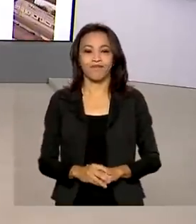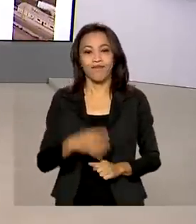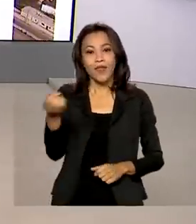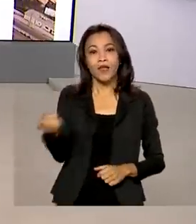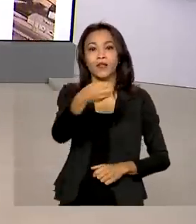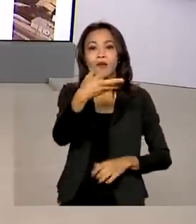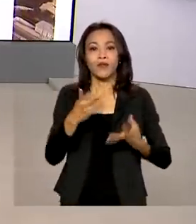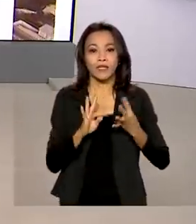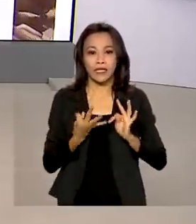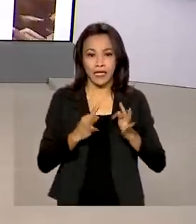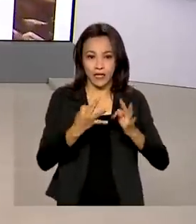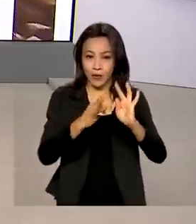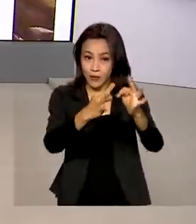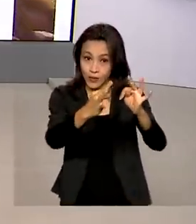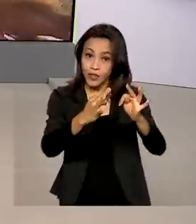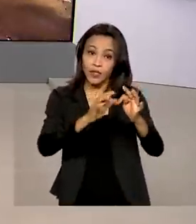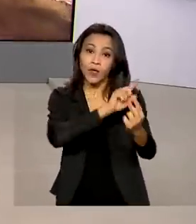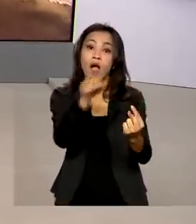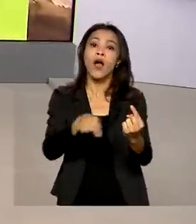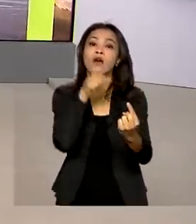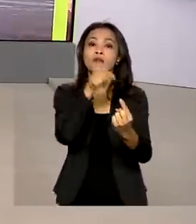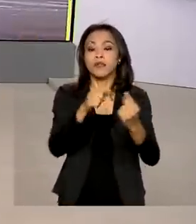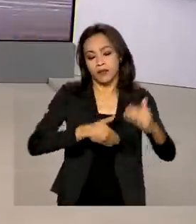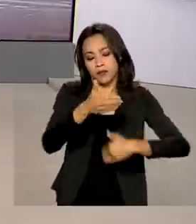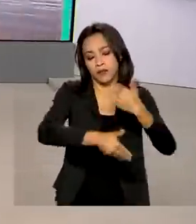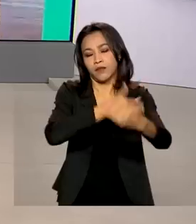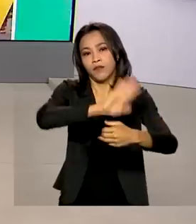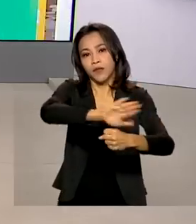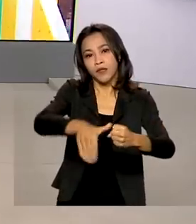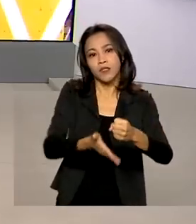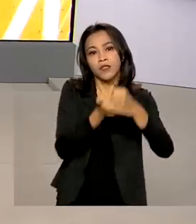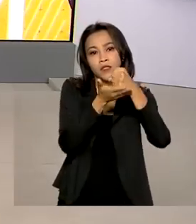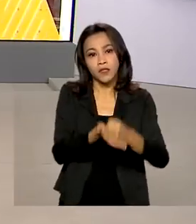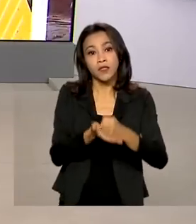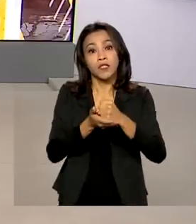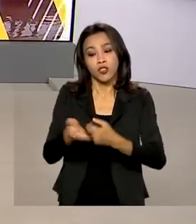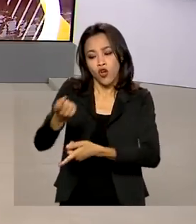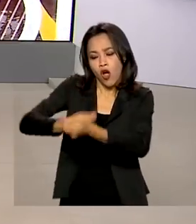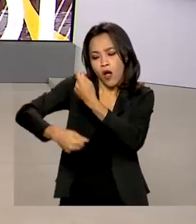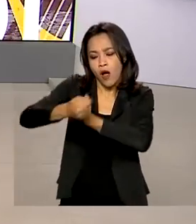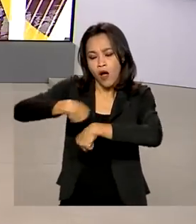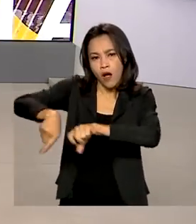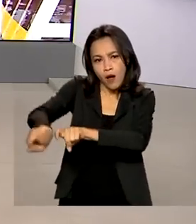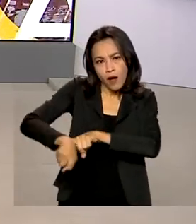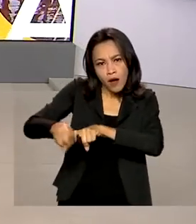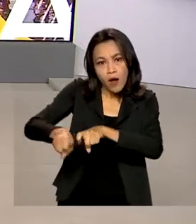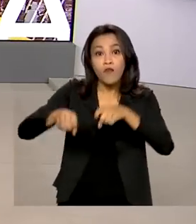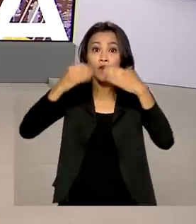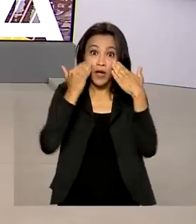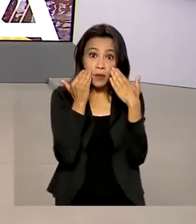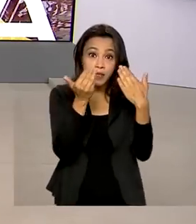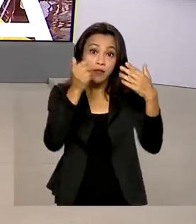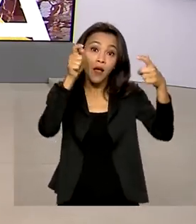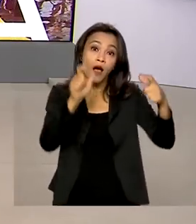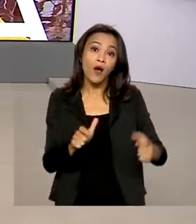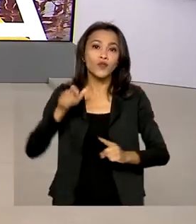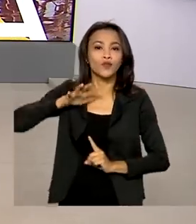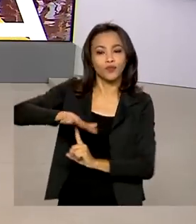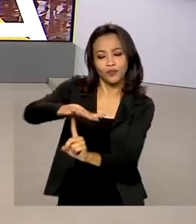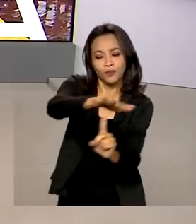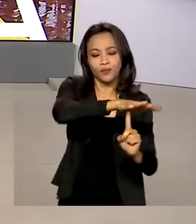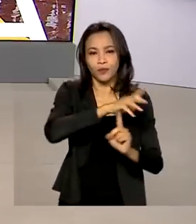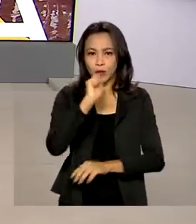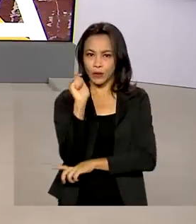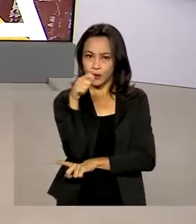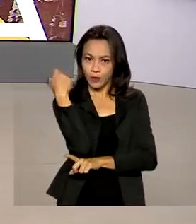Novas tecnologias para o desenvolvimento sustentável do agronegócio foram apresentadas durante a Expo Inter, em Esteio, no Rio Grande